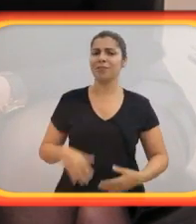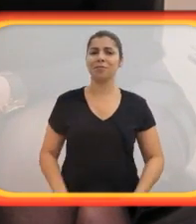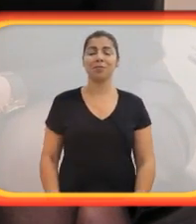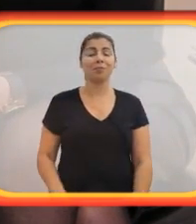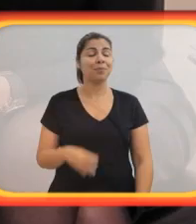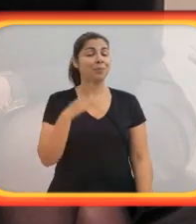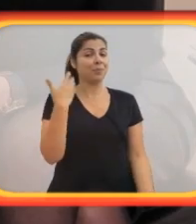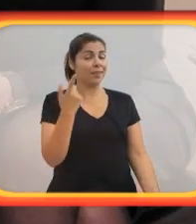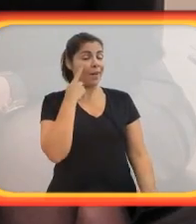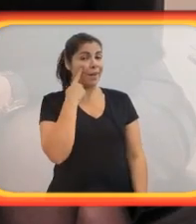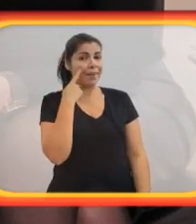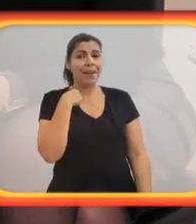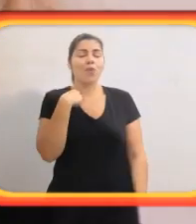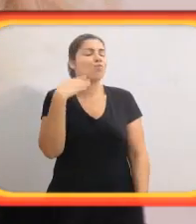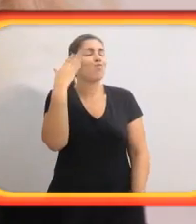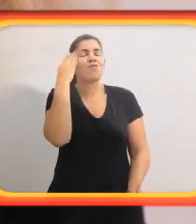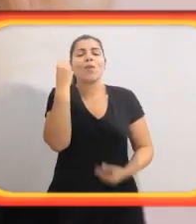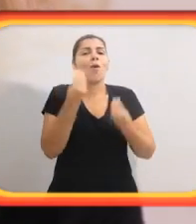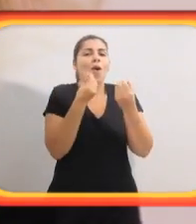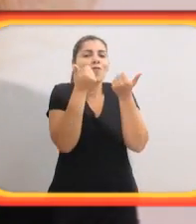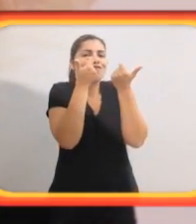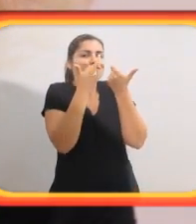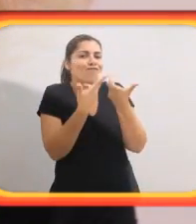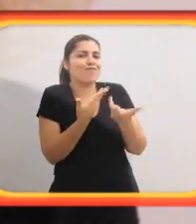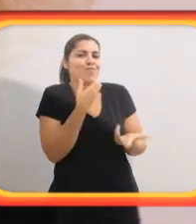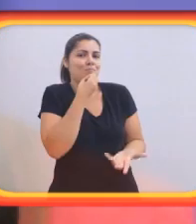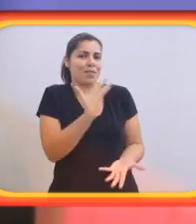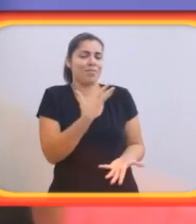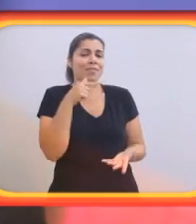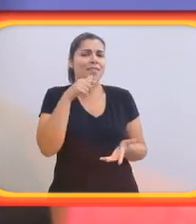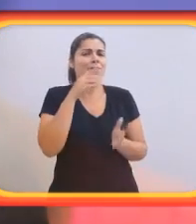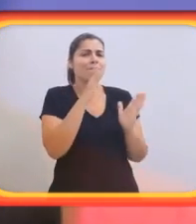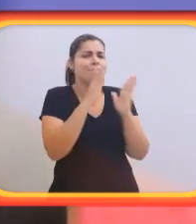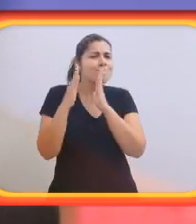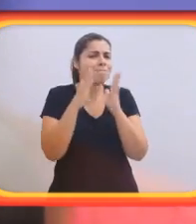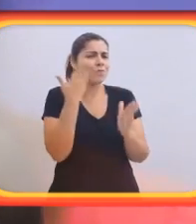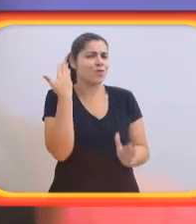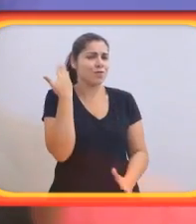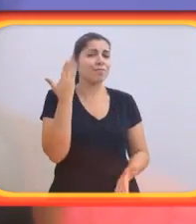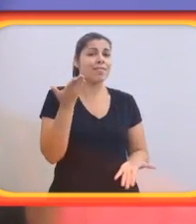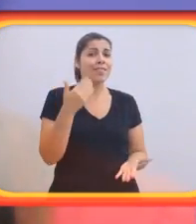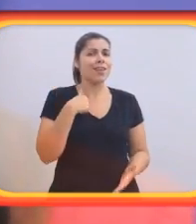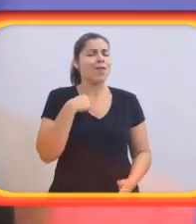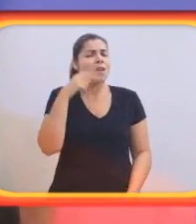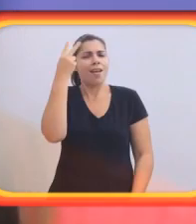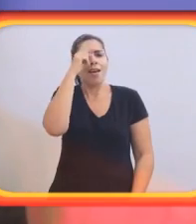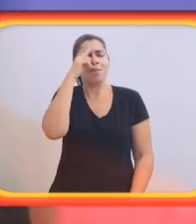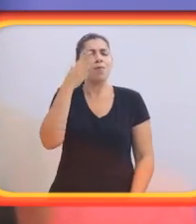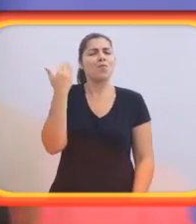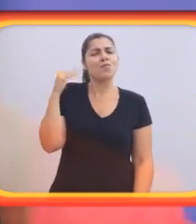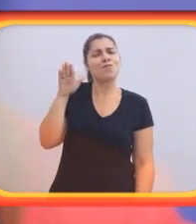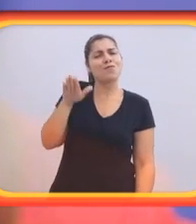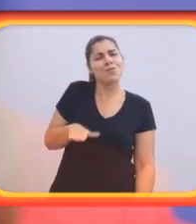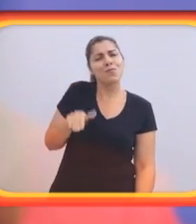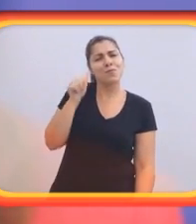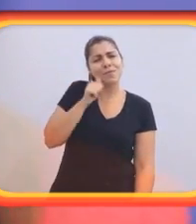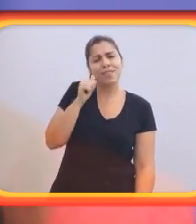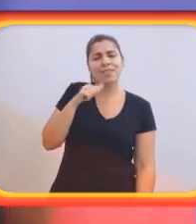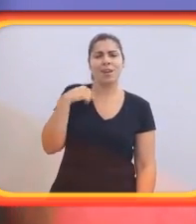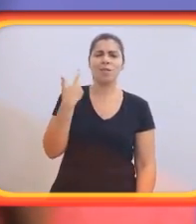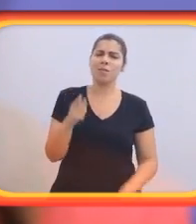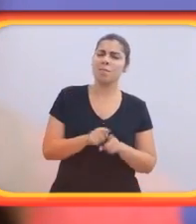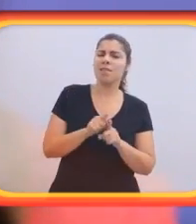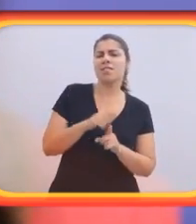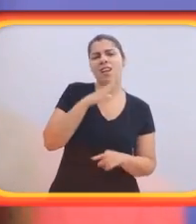de um artista. E você, Gabi? Como e quando que você descobriu que